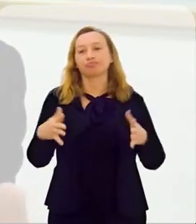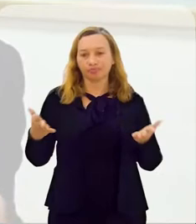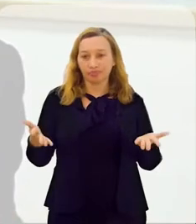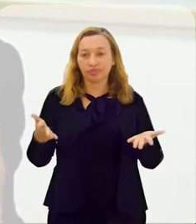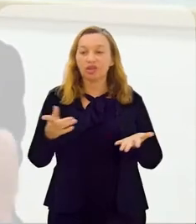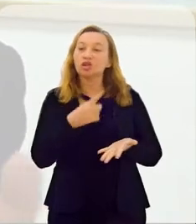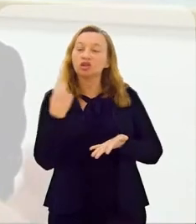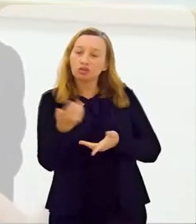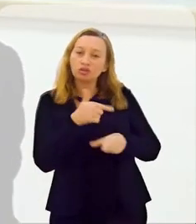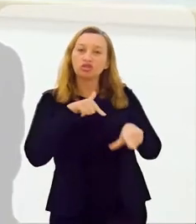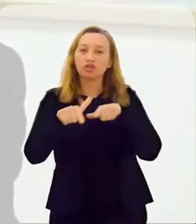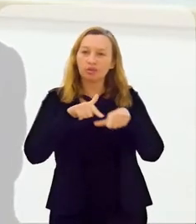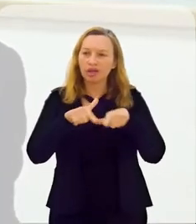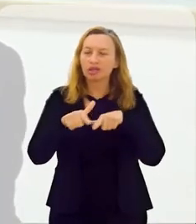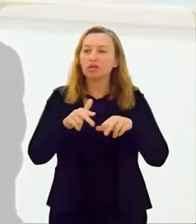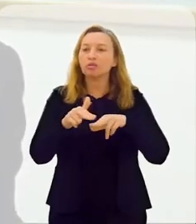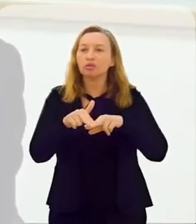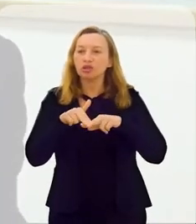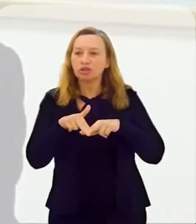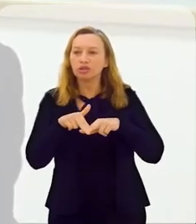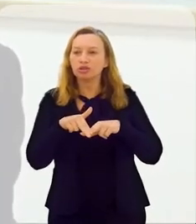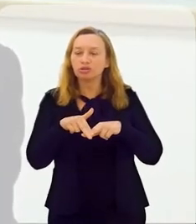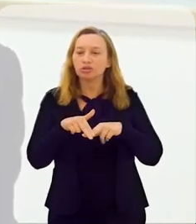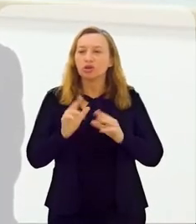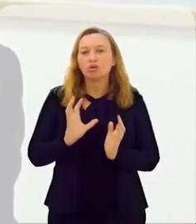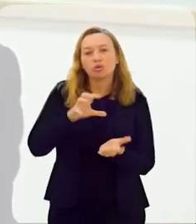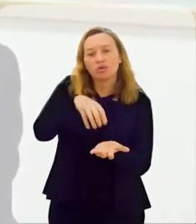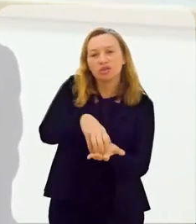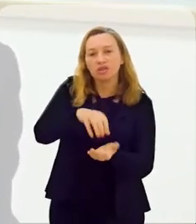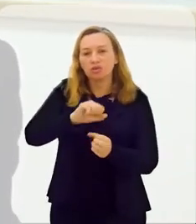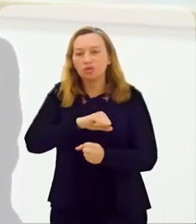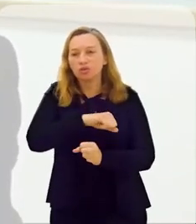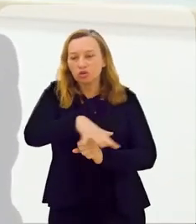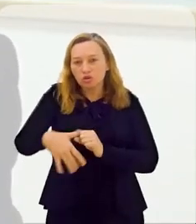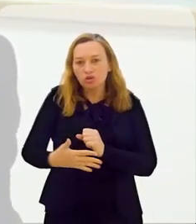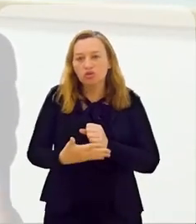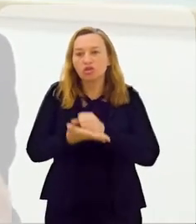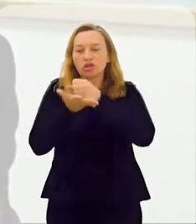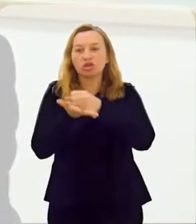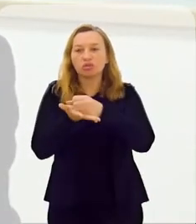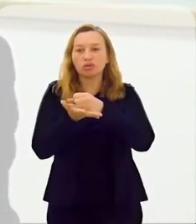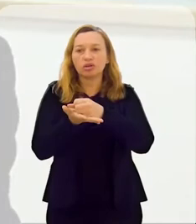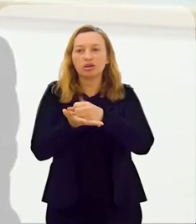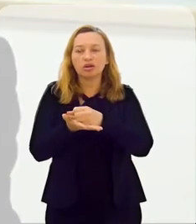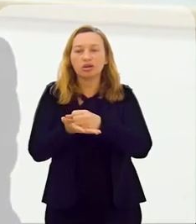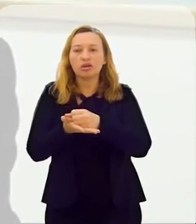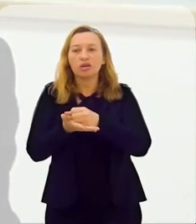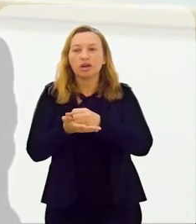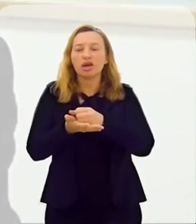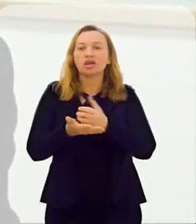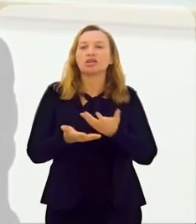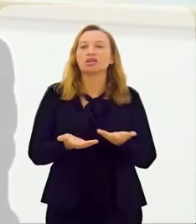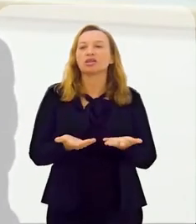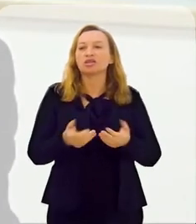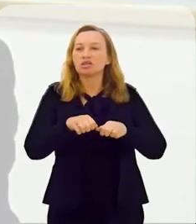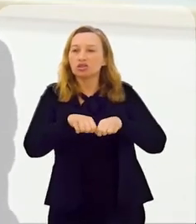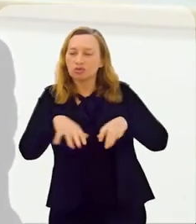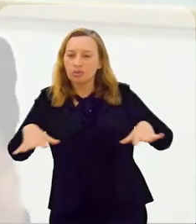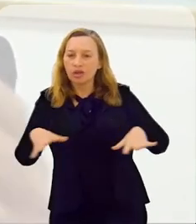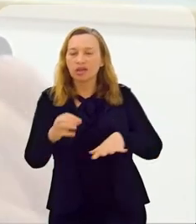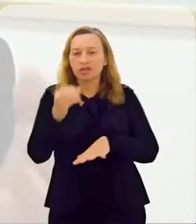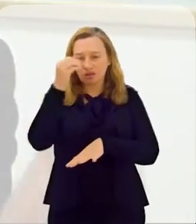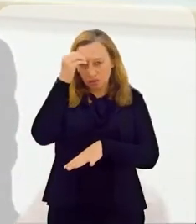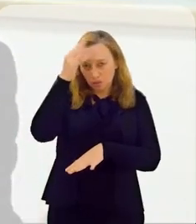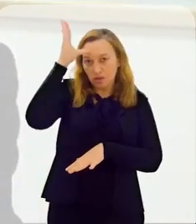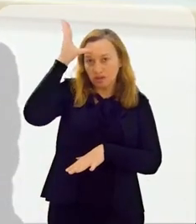universalizado, é assim que a gente trabalha, portanto, o Centro de Sustentabilidade é um centro de